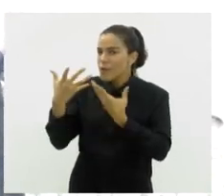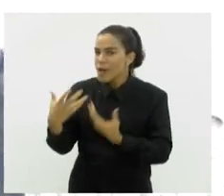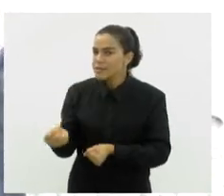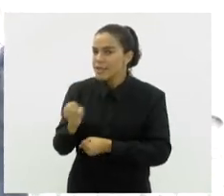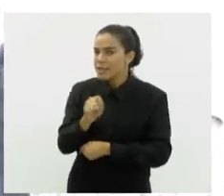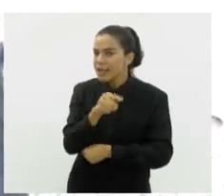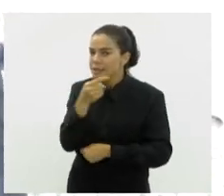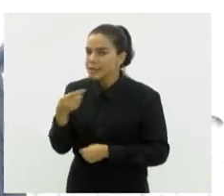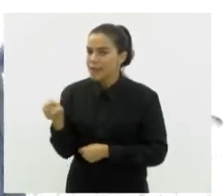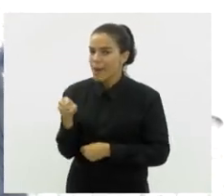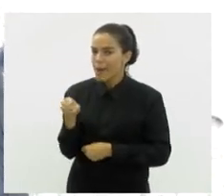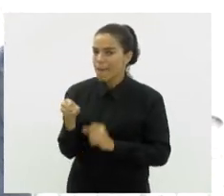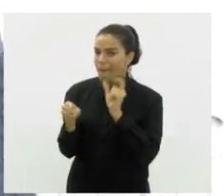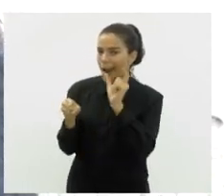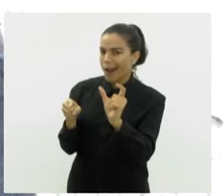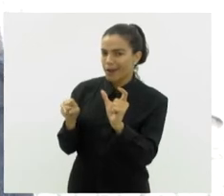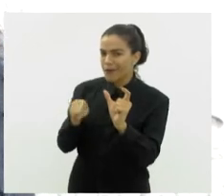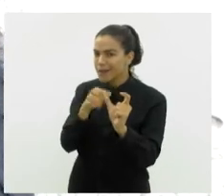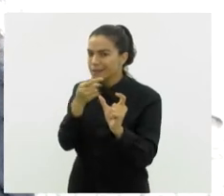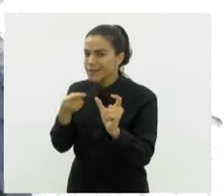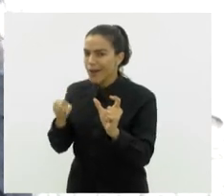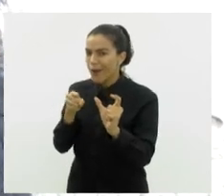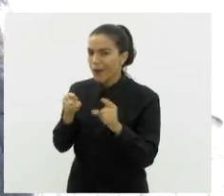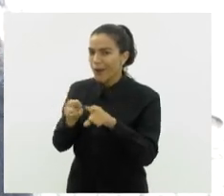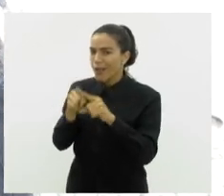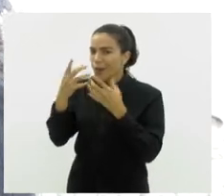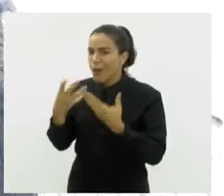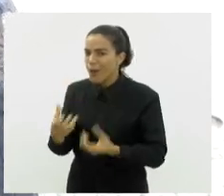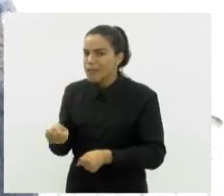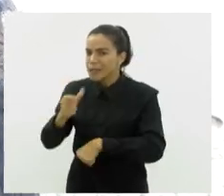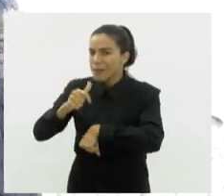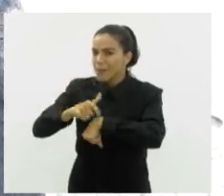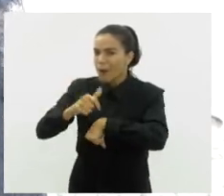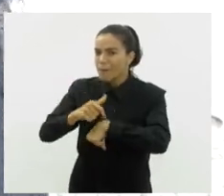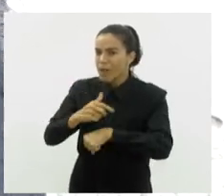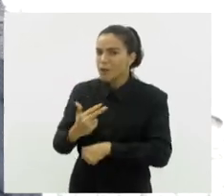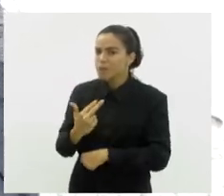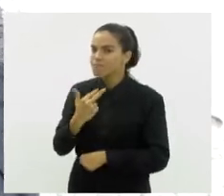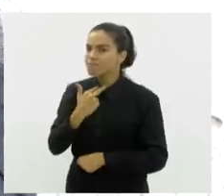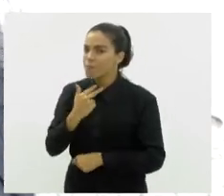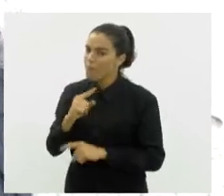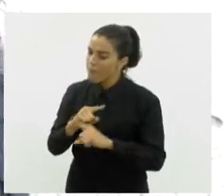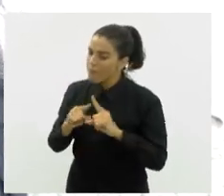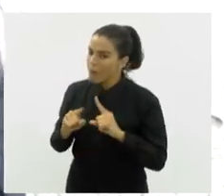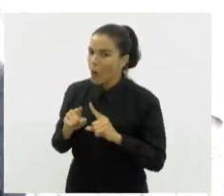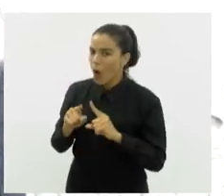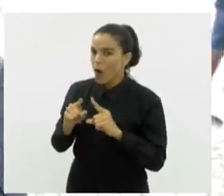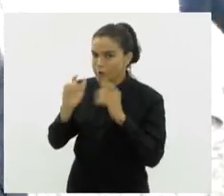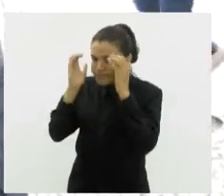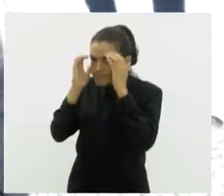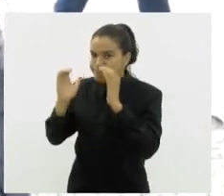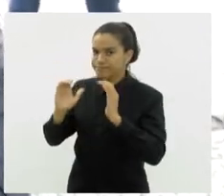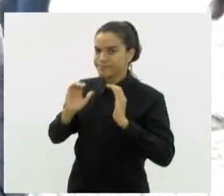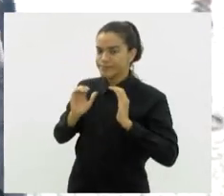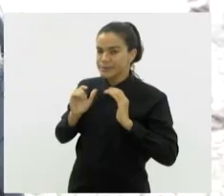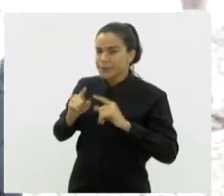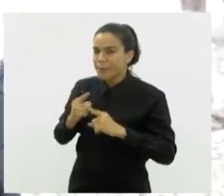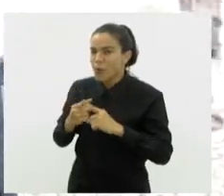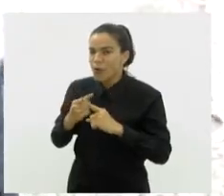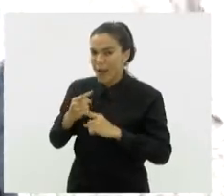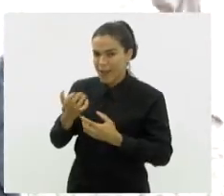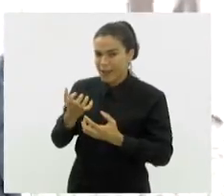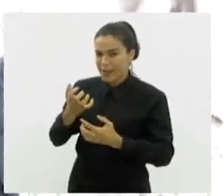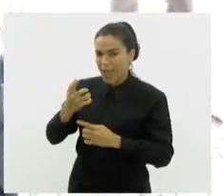não? Por que ela não consegue aceitar que naquele momento não pode, que naquele momento não é possível? Por que ela quer me